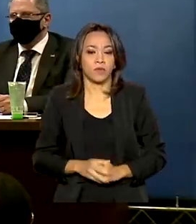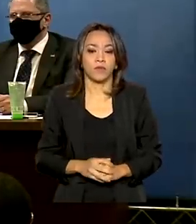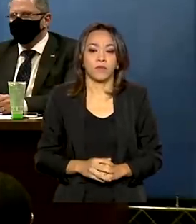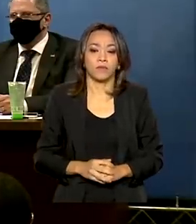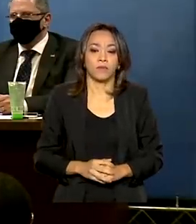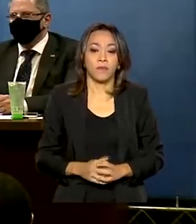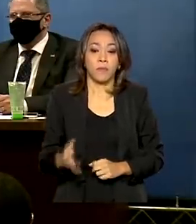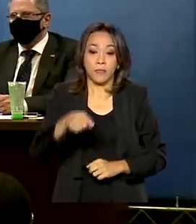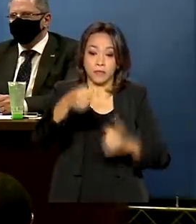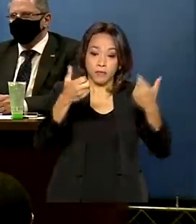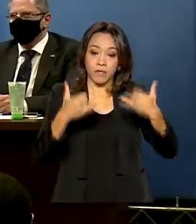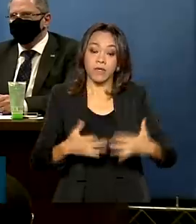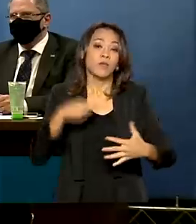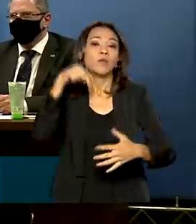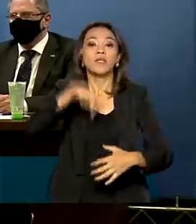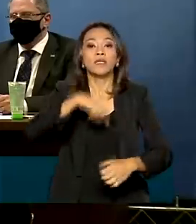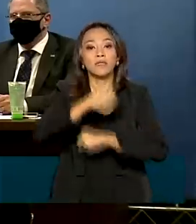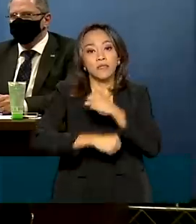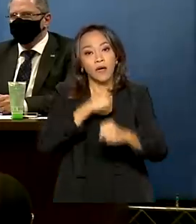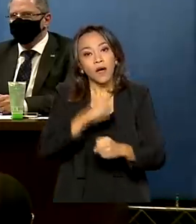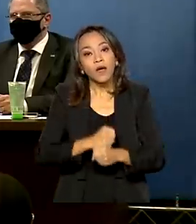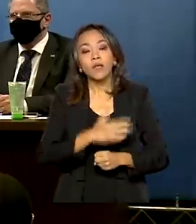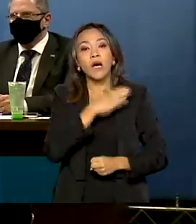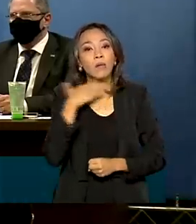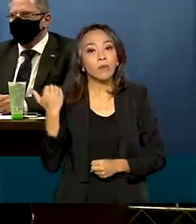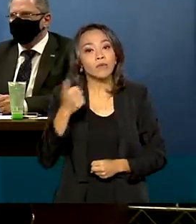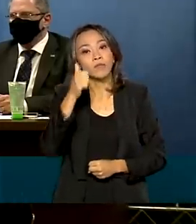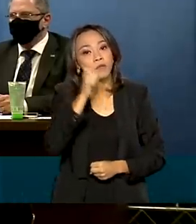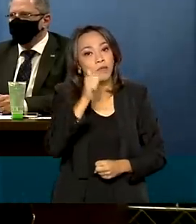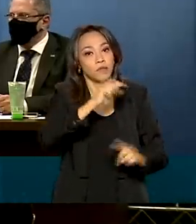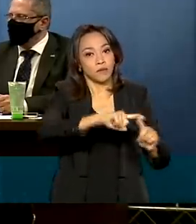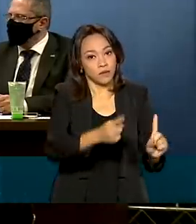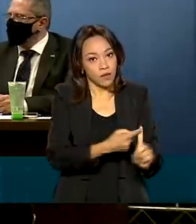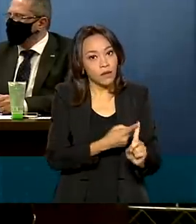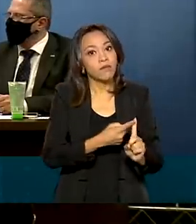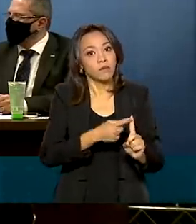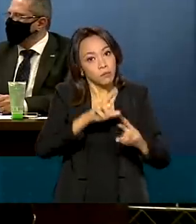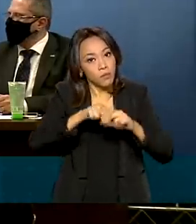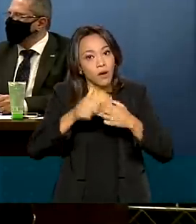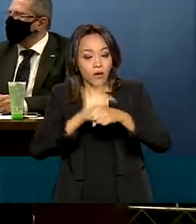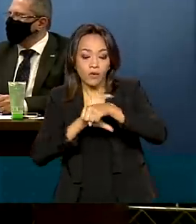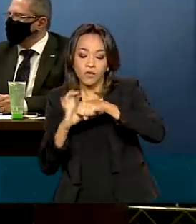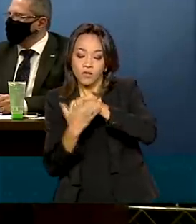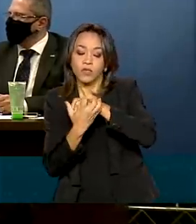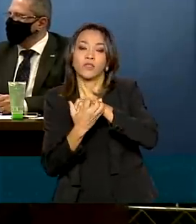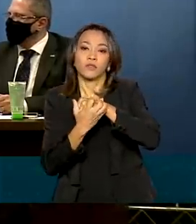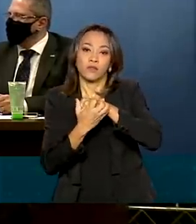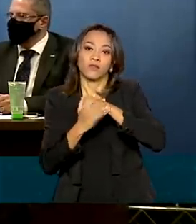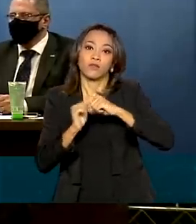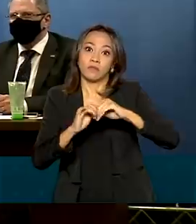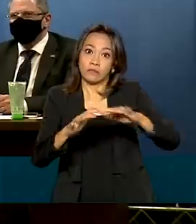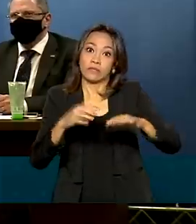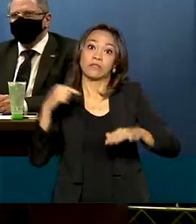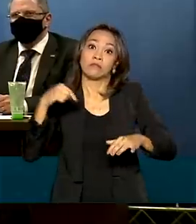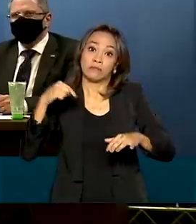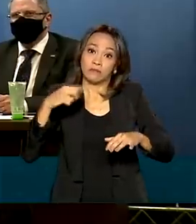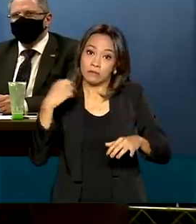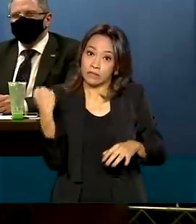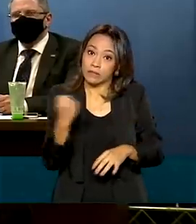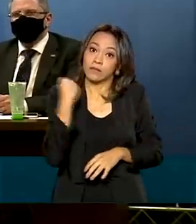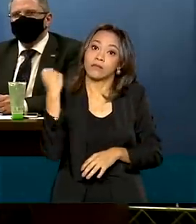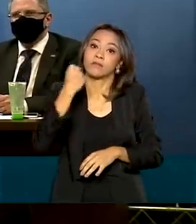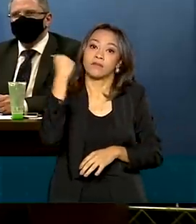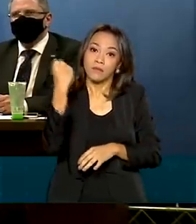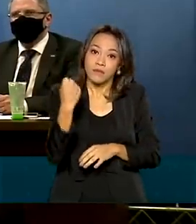2021, a mortalidade materna por Covid mostrou-se ainda mais agressiva por